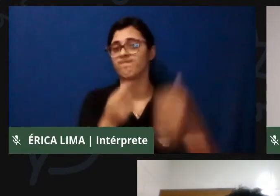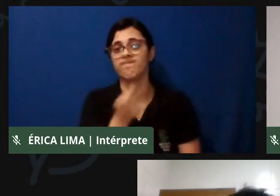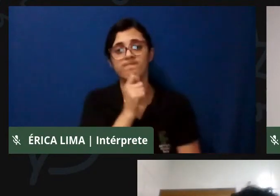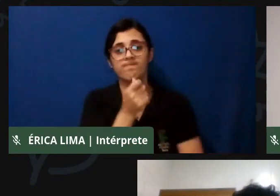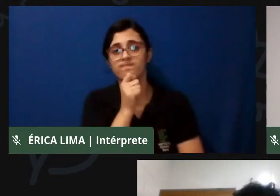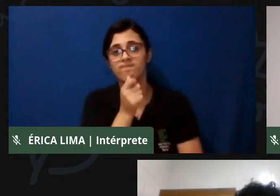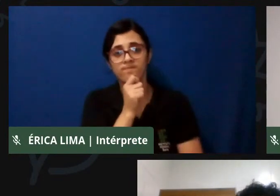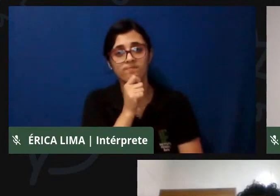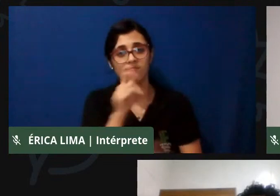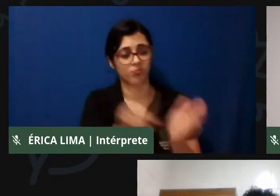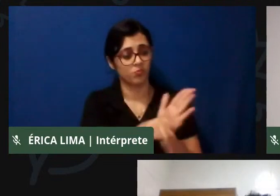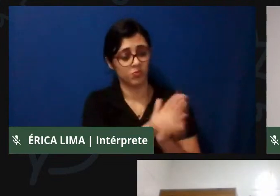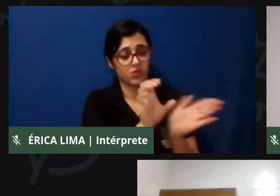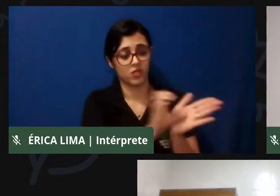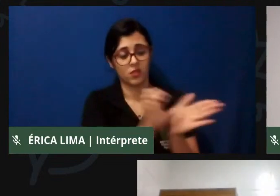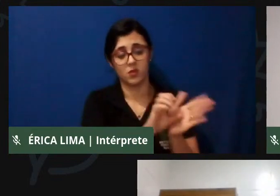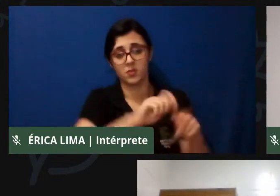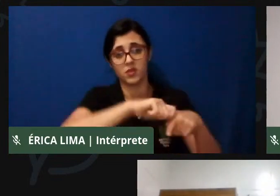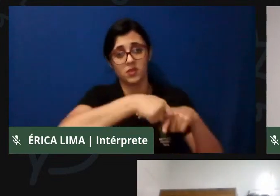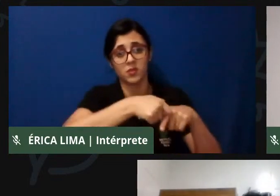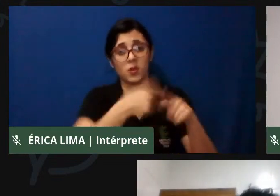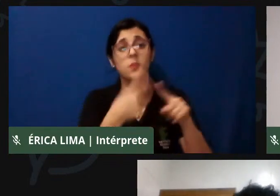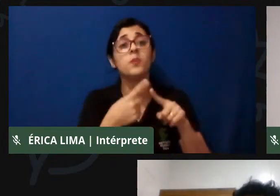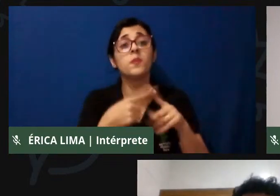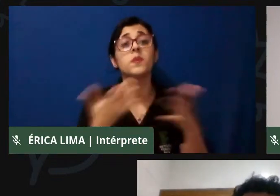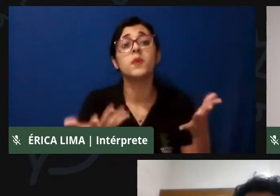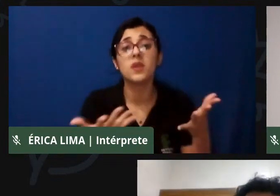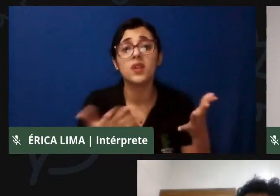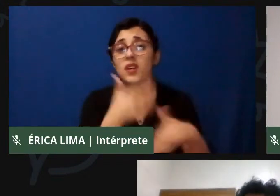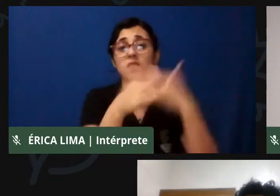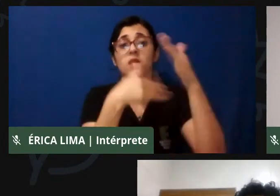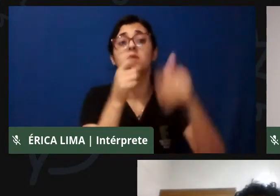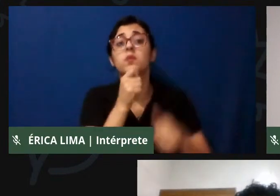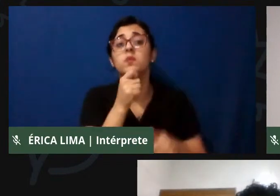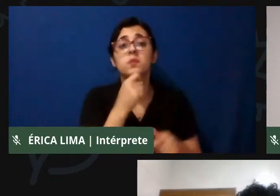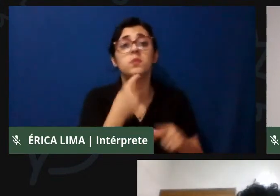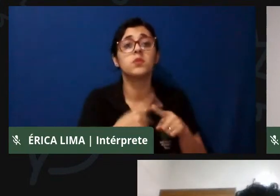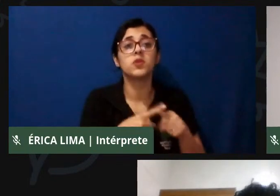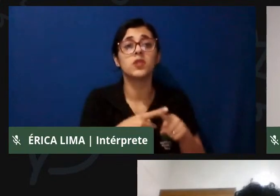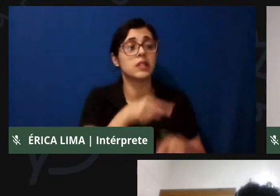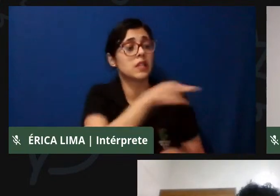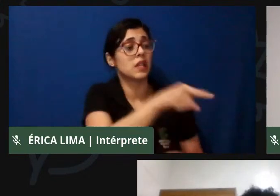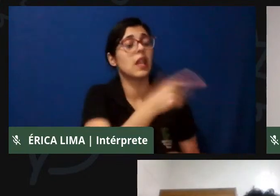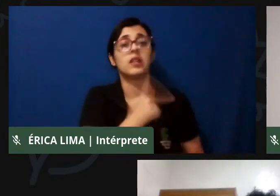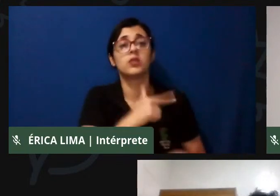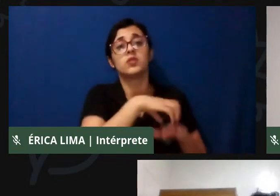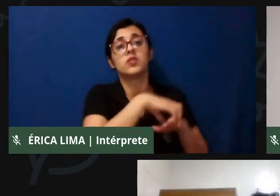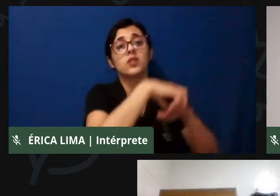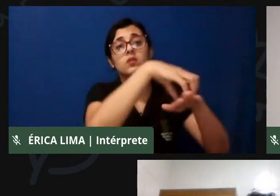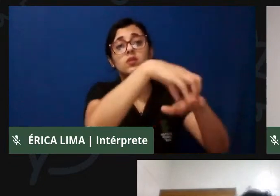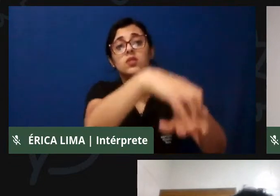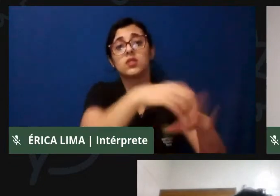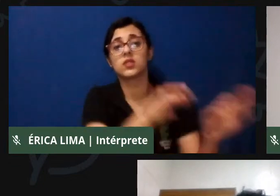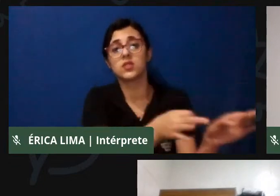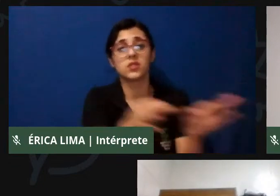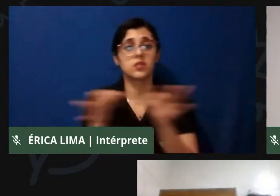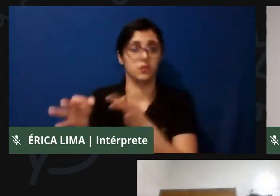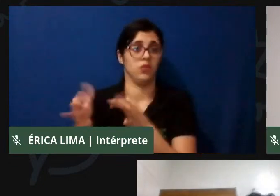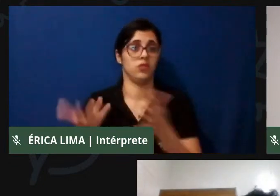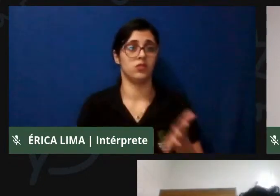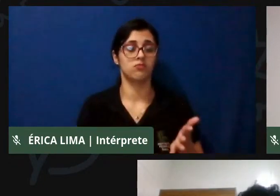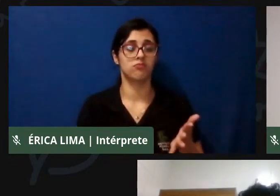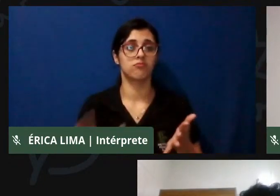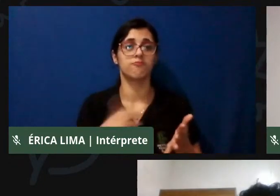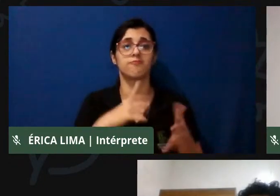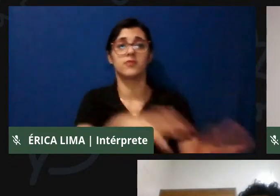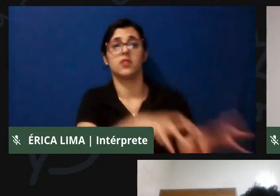quilombolas pelo simples fato de que grande parte dessas comunidades não tem transporte regular. Então, com a suspensão aí